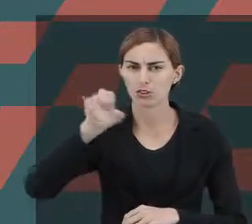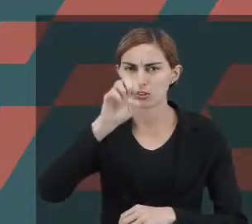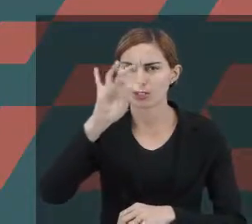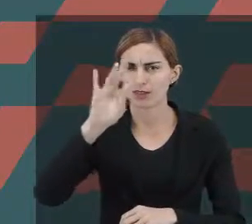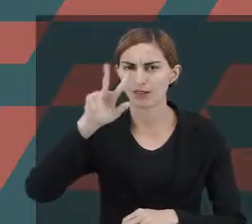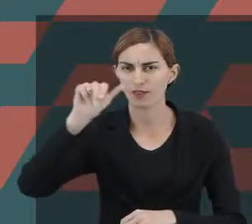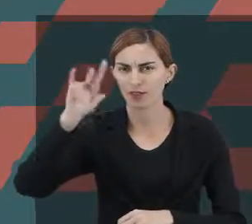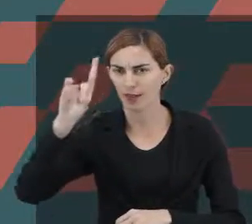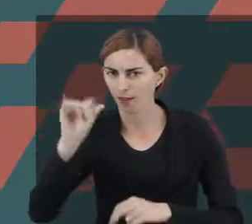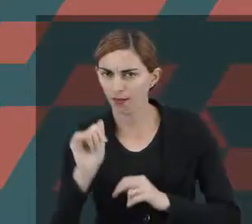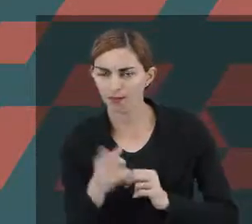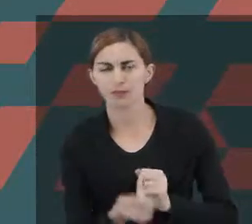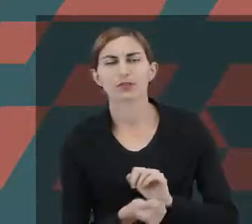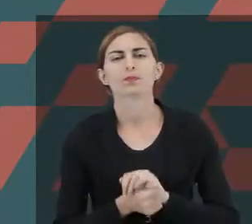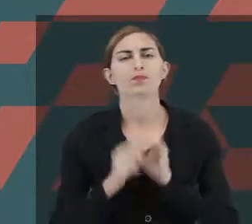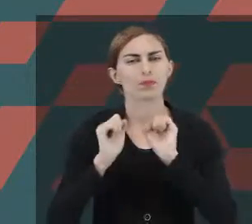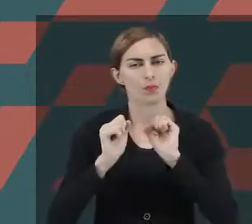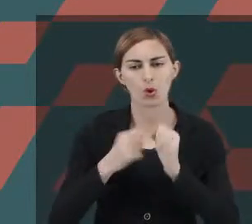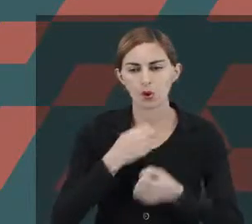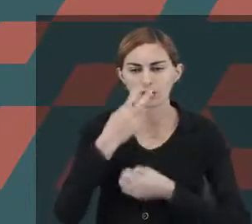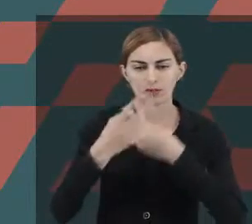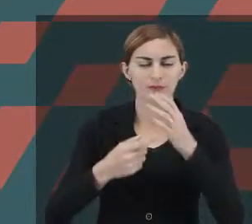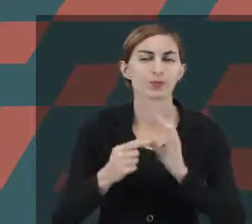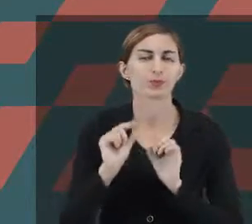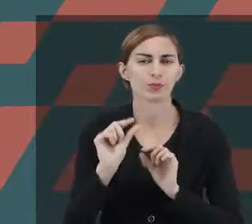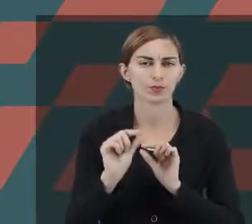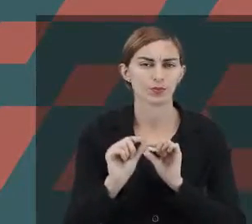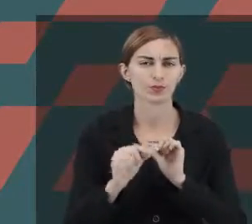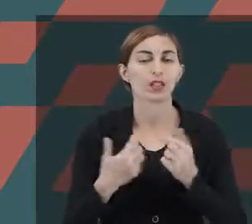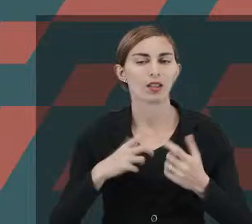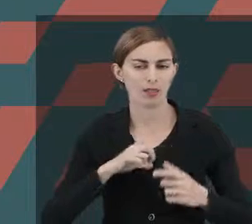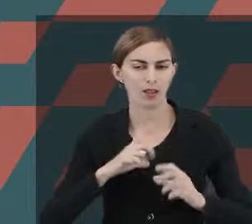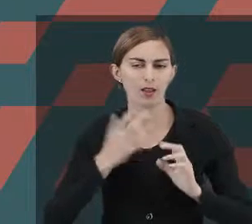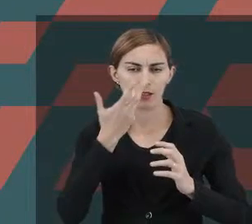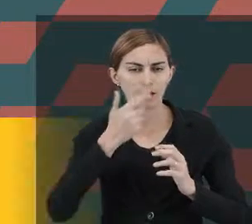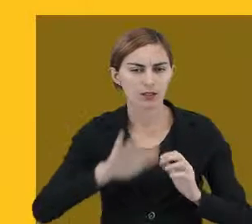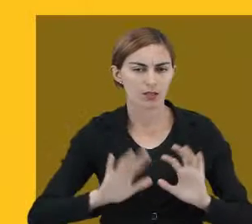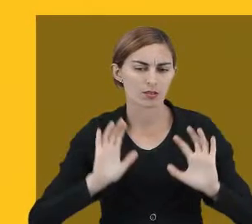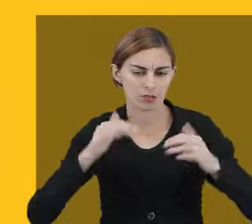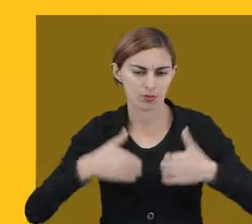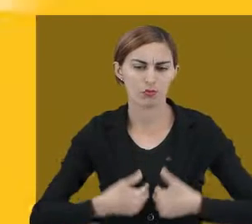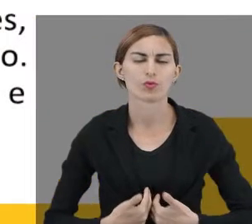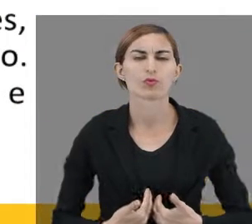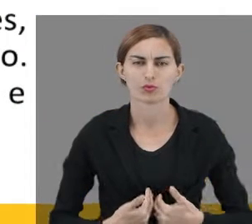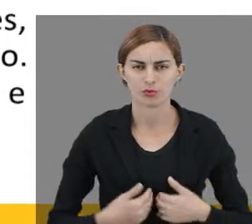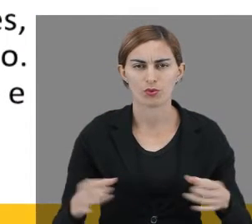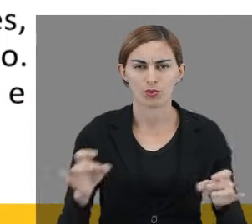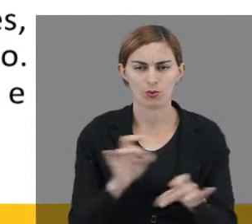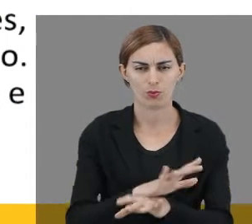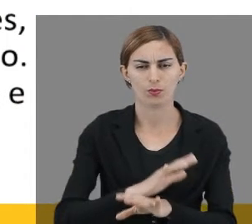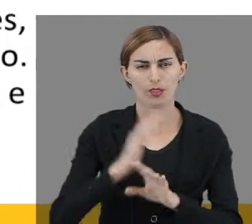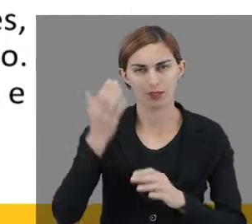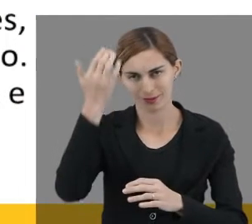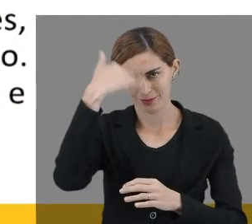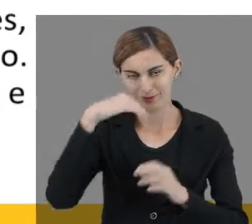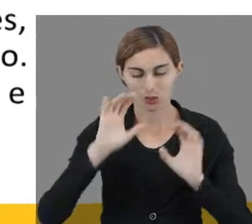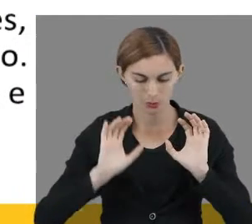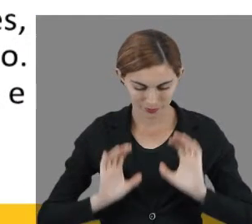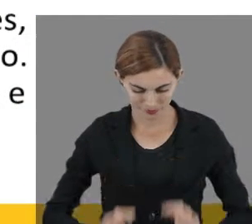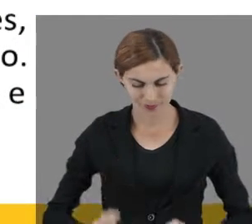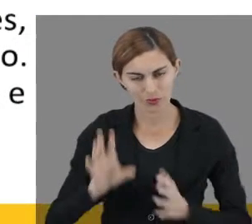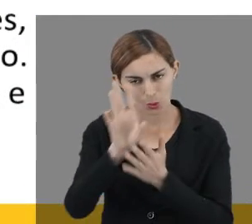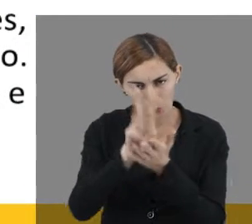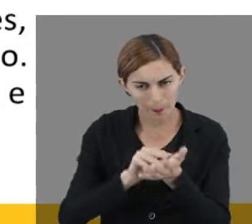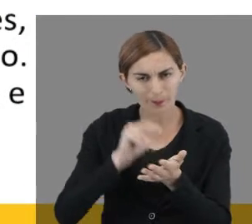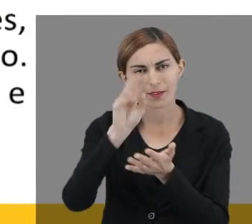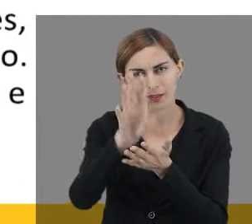imita e ela bota para fora um pouco dela. Então existe, nas crianças com autismo, uma ausência completa ou parcial dessa conduta de